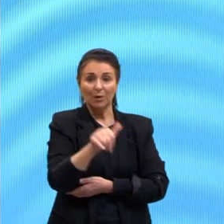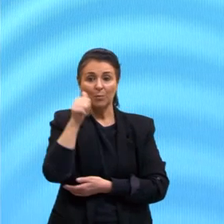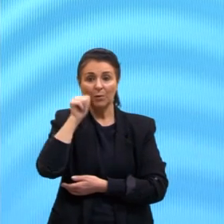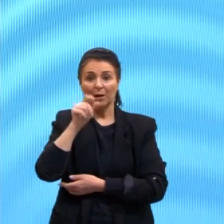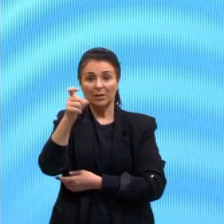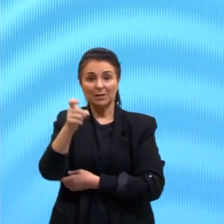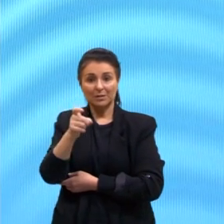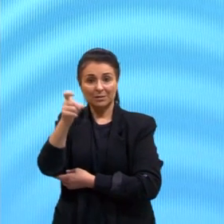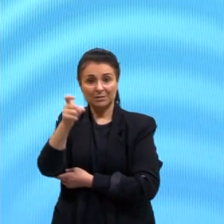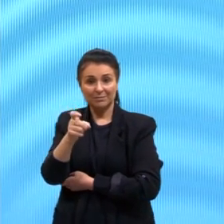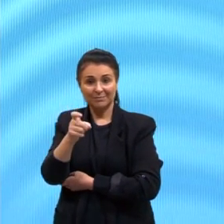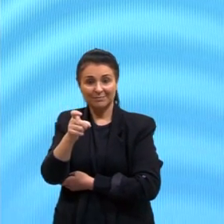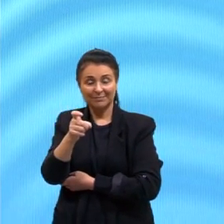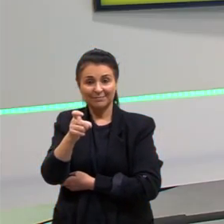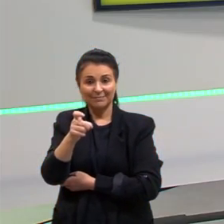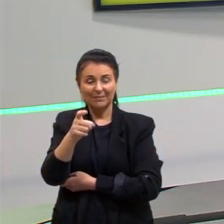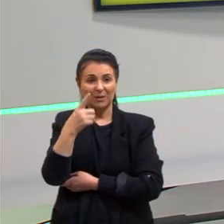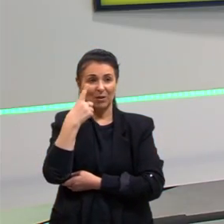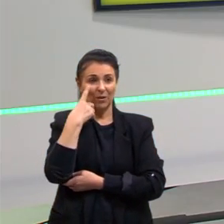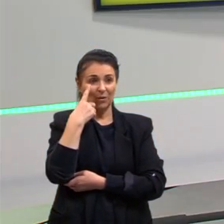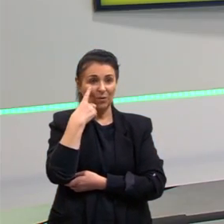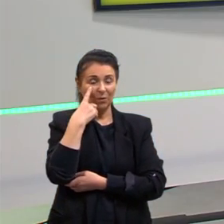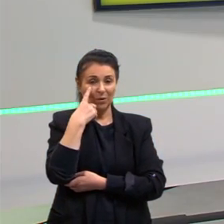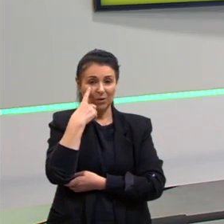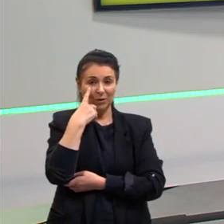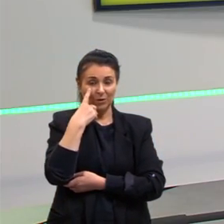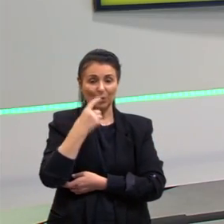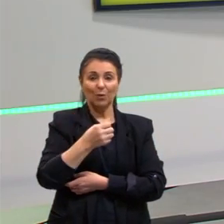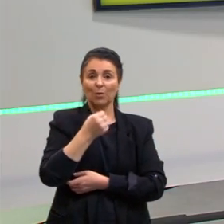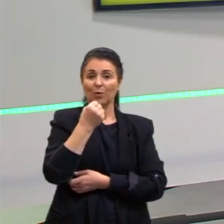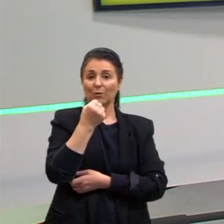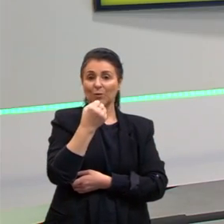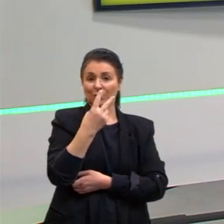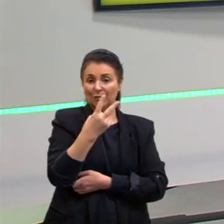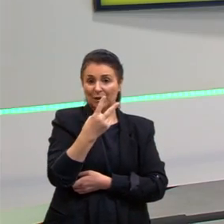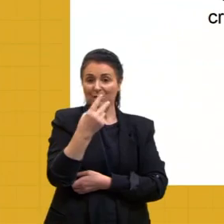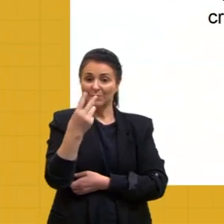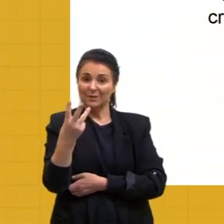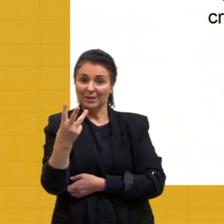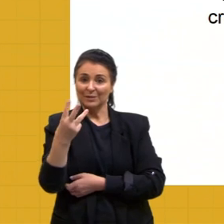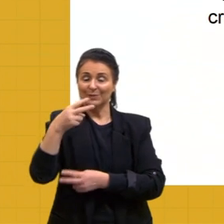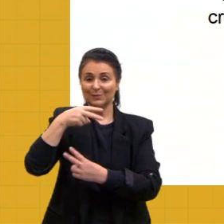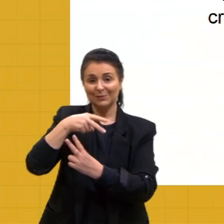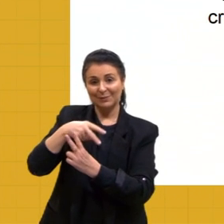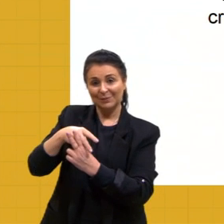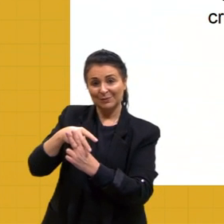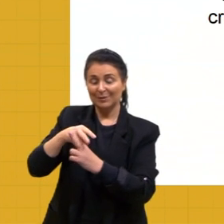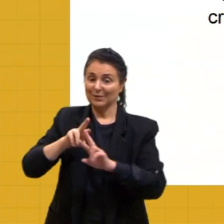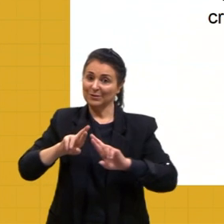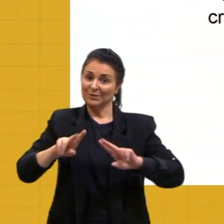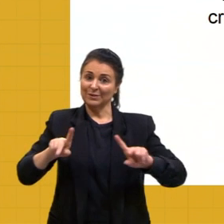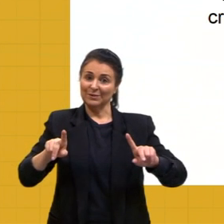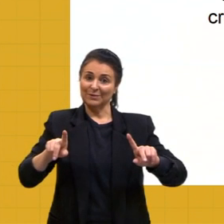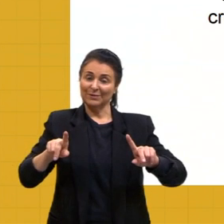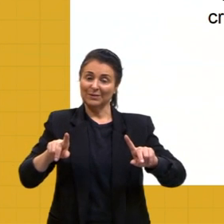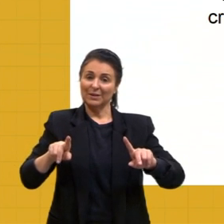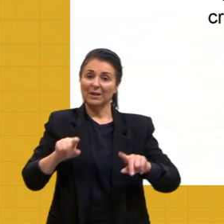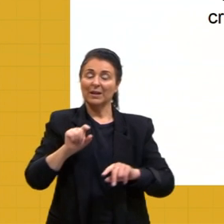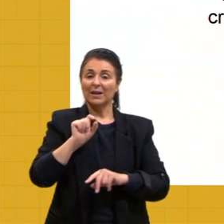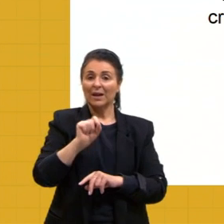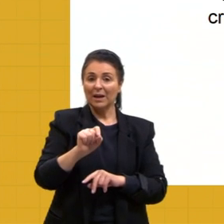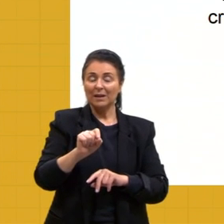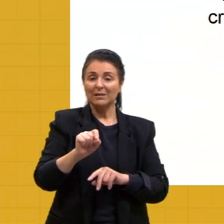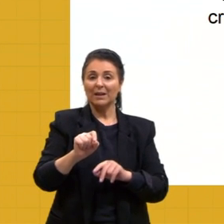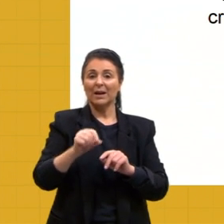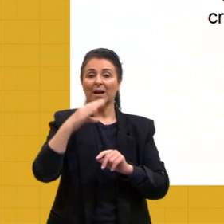XX. Então, aqui diferem o 23º cromossomo. Então, essa é a